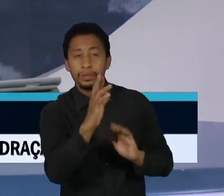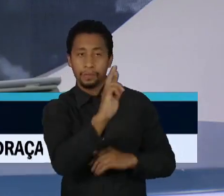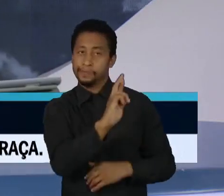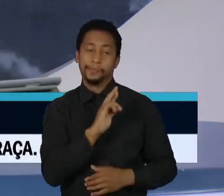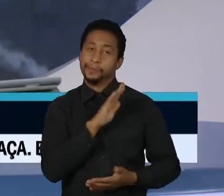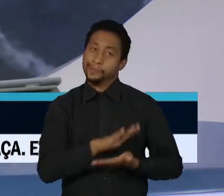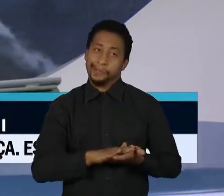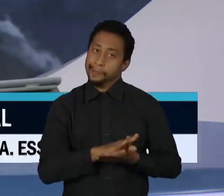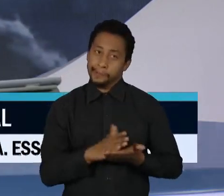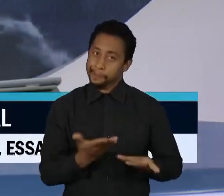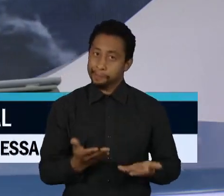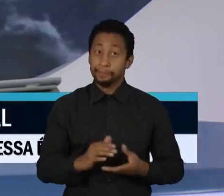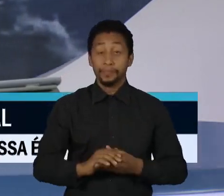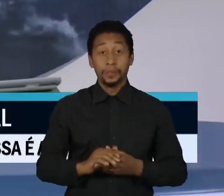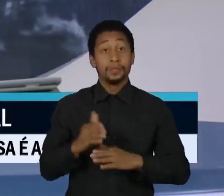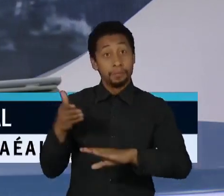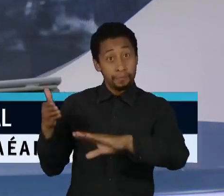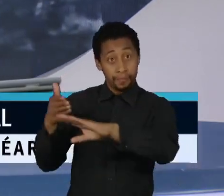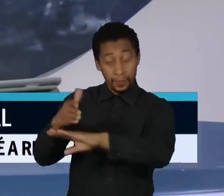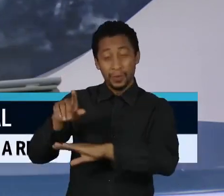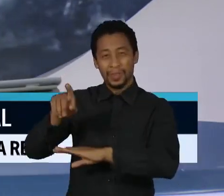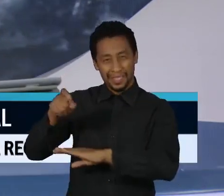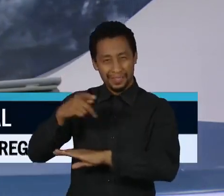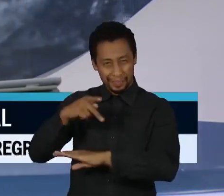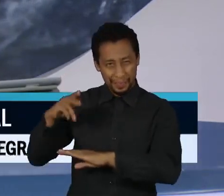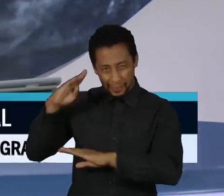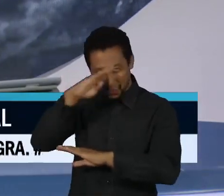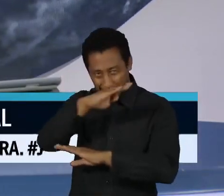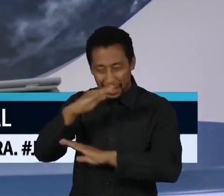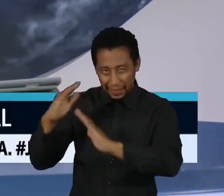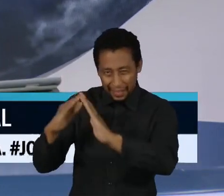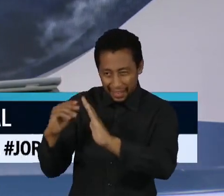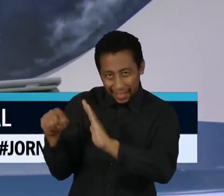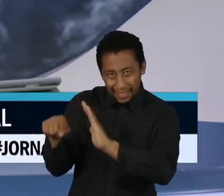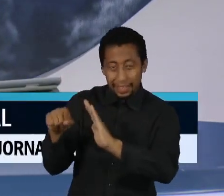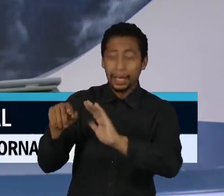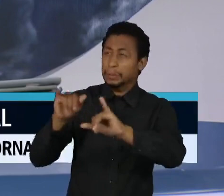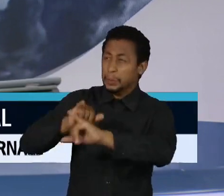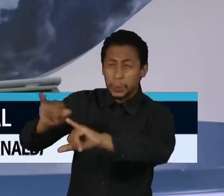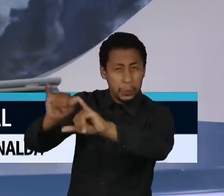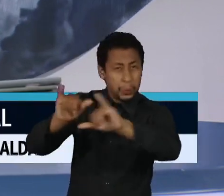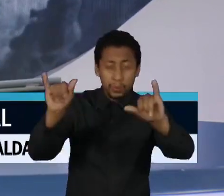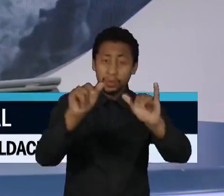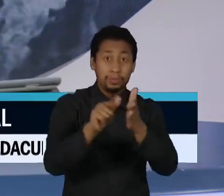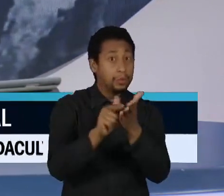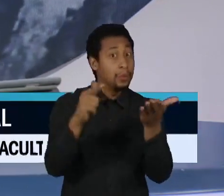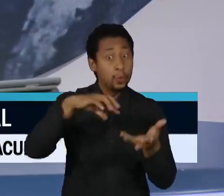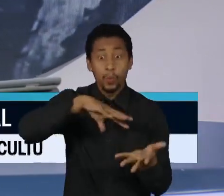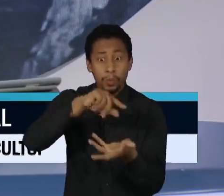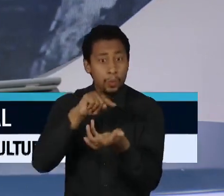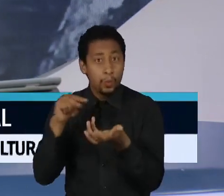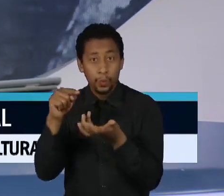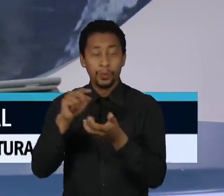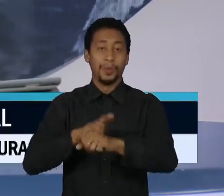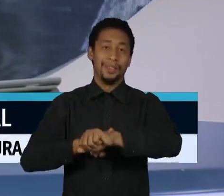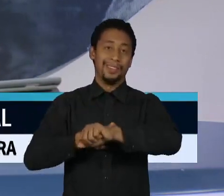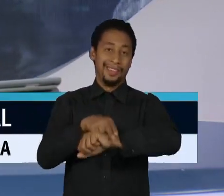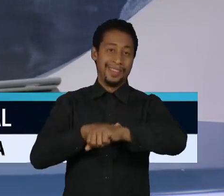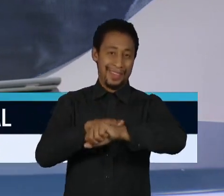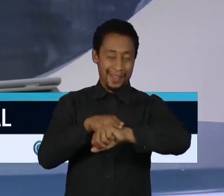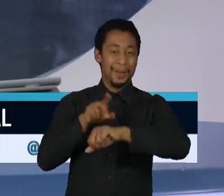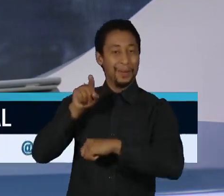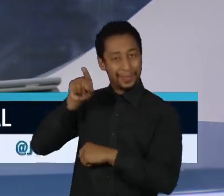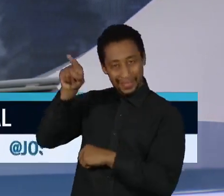As buscas na casa do ex-presidente brasileiro ganharam as manchetes dos principais jornais do mundo. O comentário é de Leão Serva, nosso